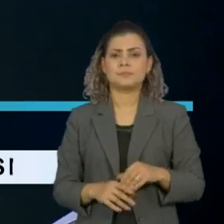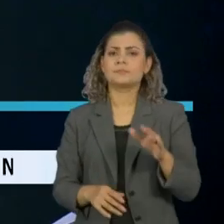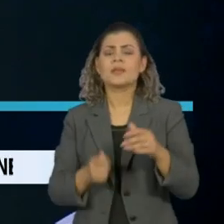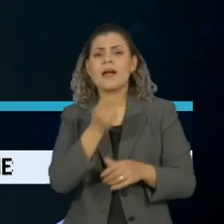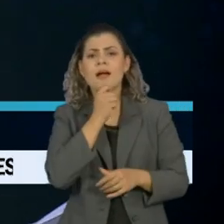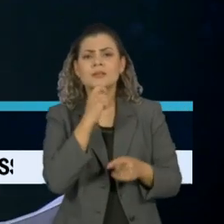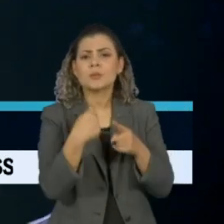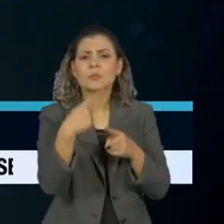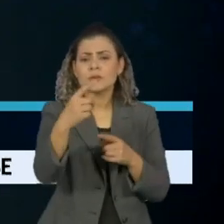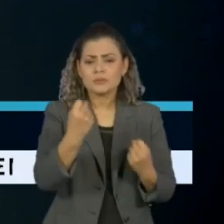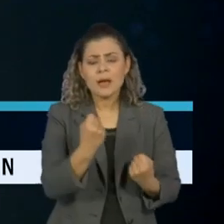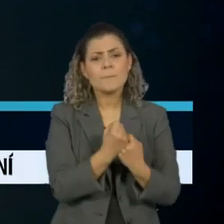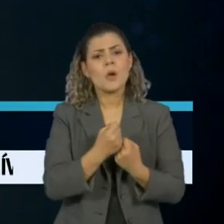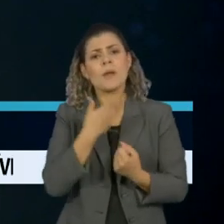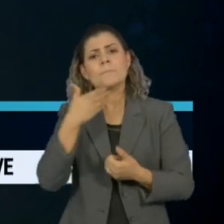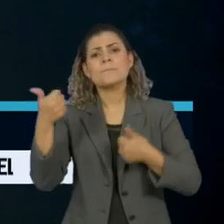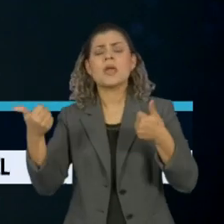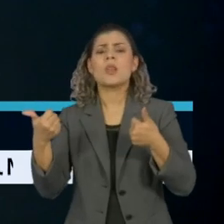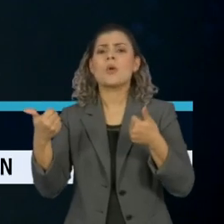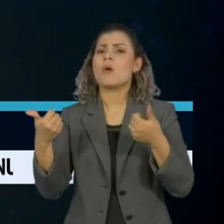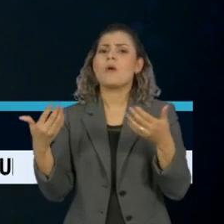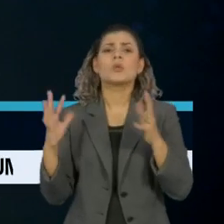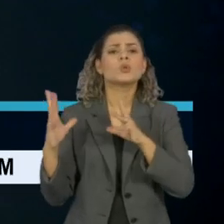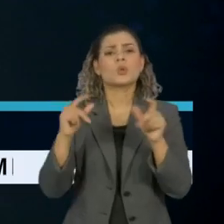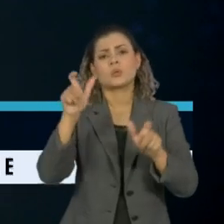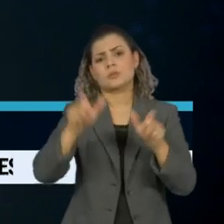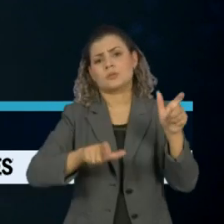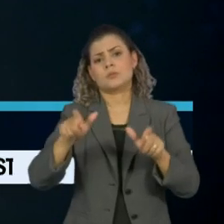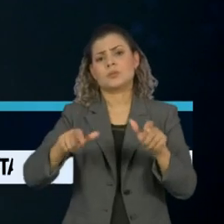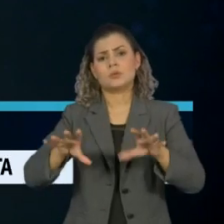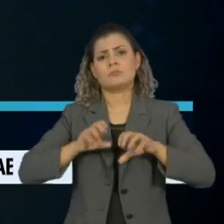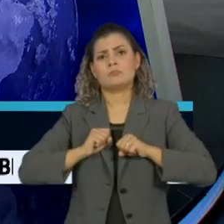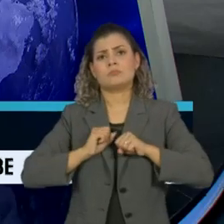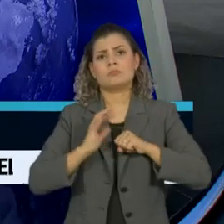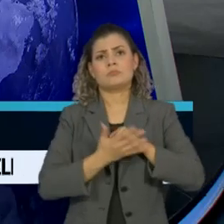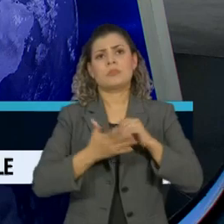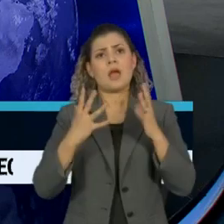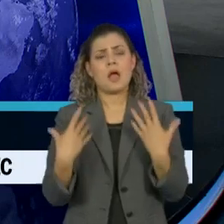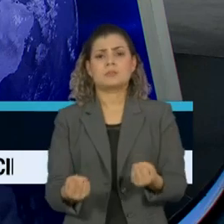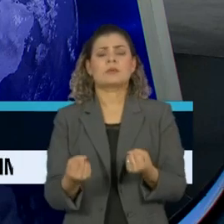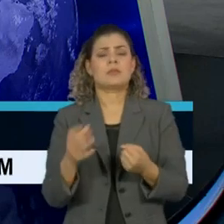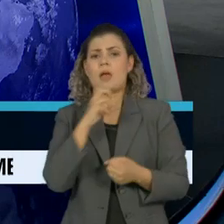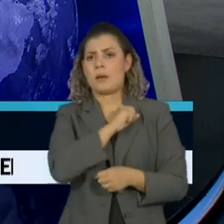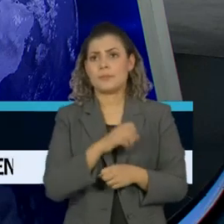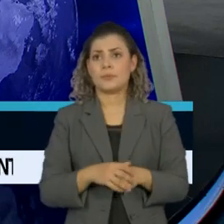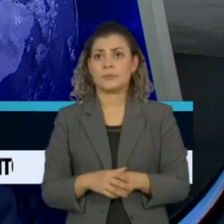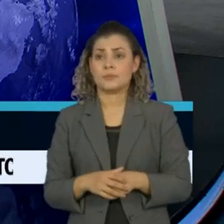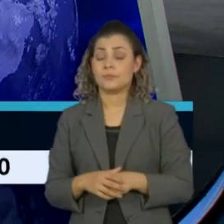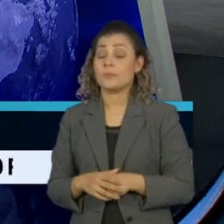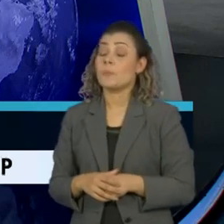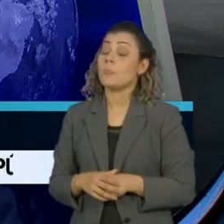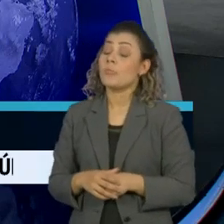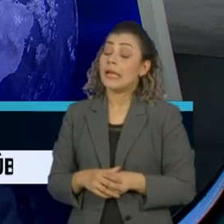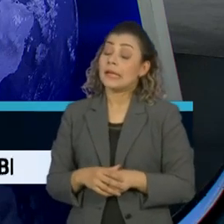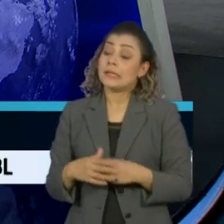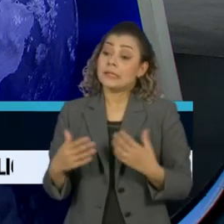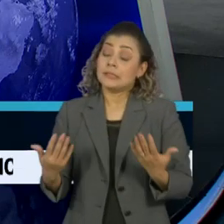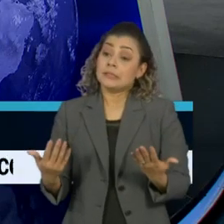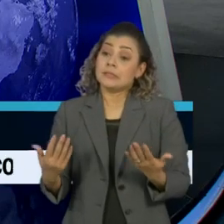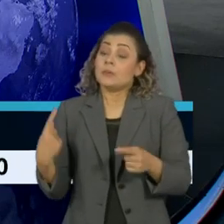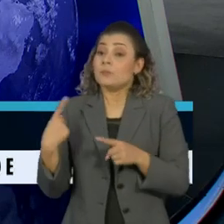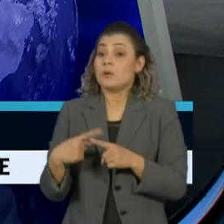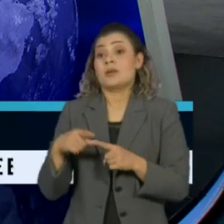Por que você defende que é melhor assumir que todo mundo está contaminado? Perfeito, porque nós temos a